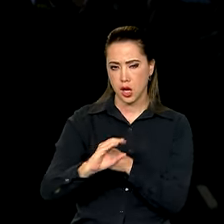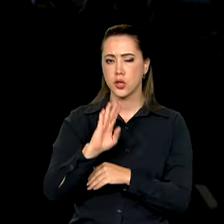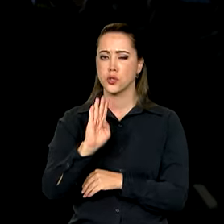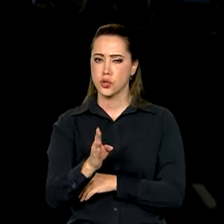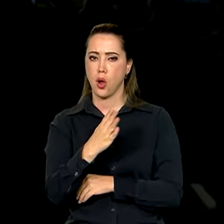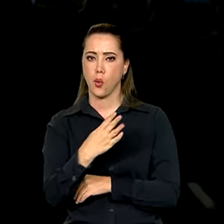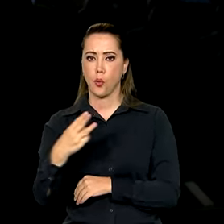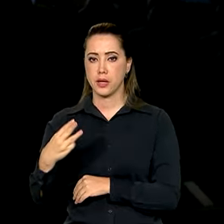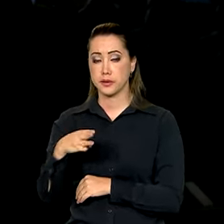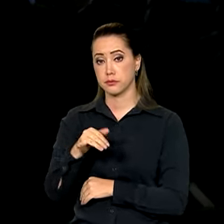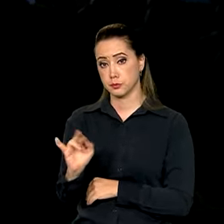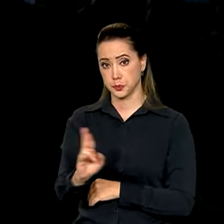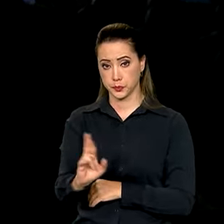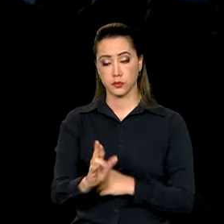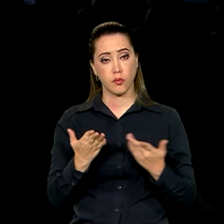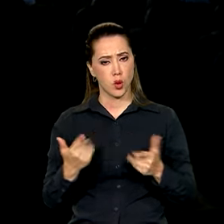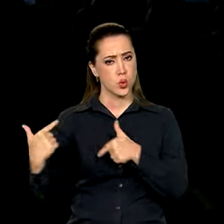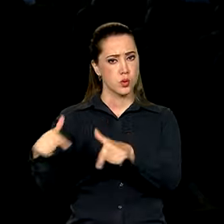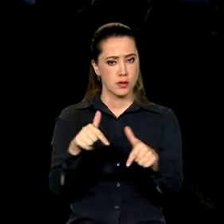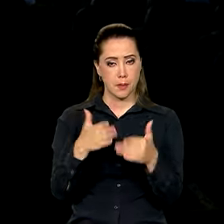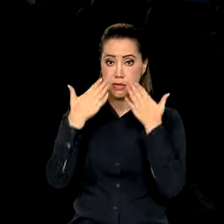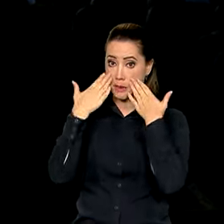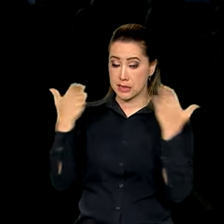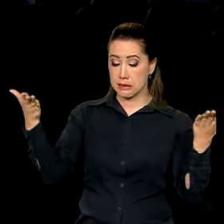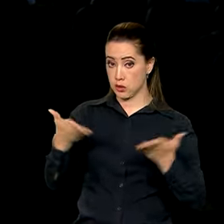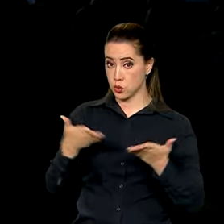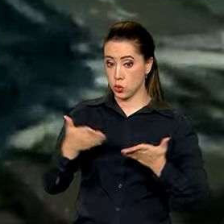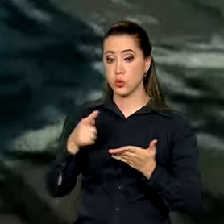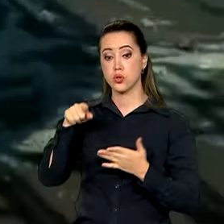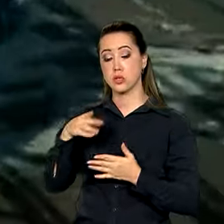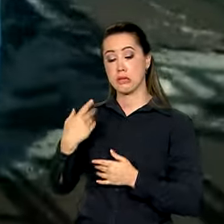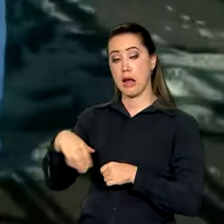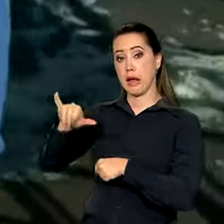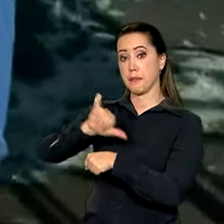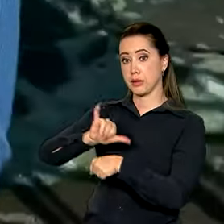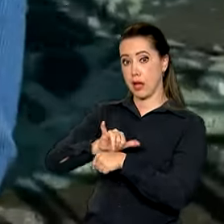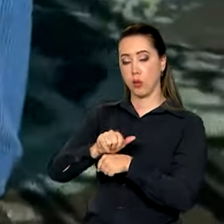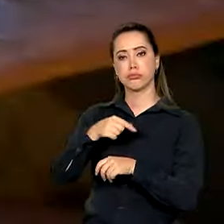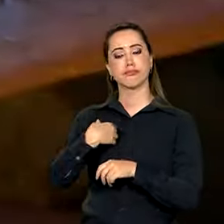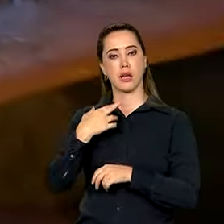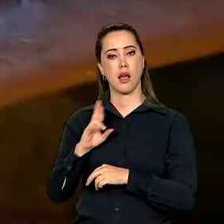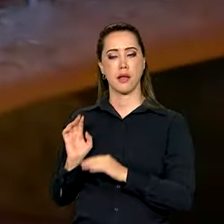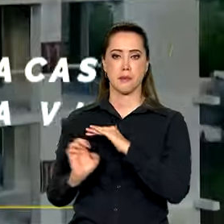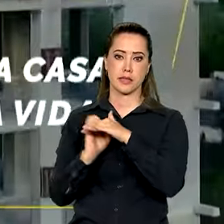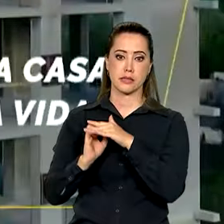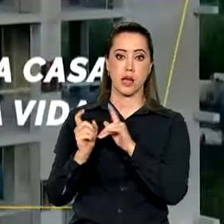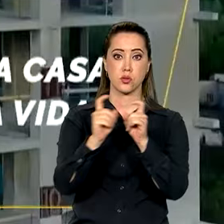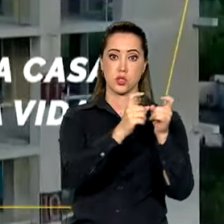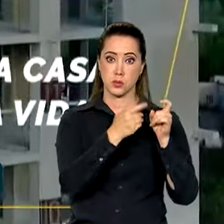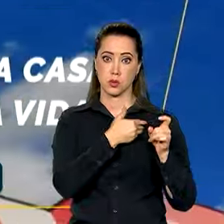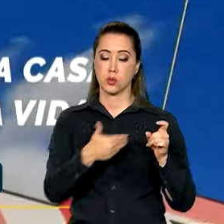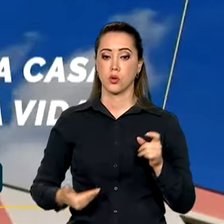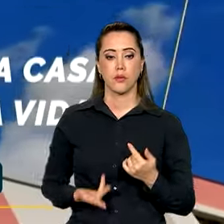43 bilhões de reais. As ações foram apresentadas hoje em Vitória a empresários e gestores públicos. Entre as